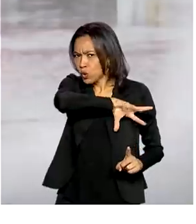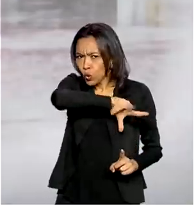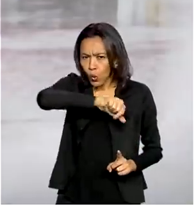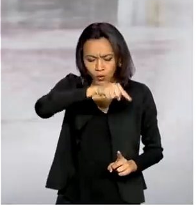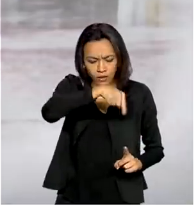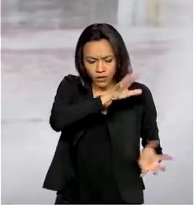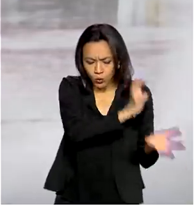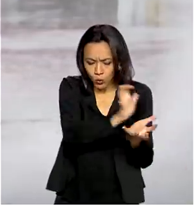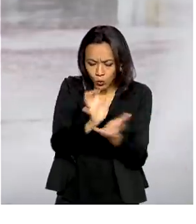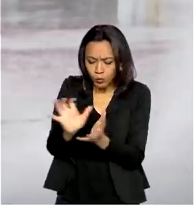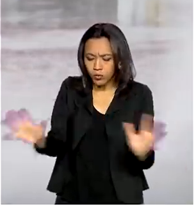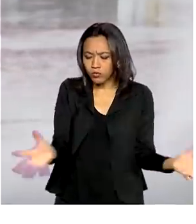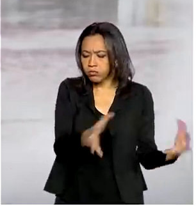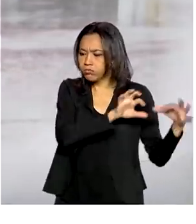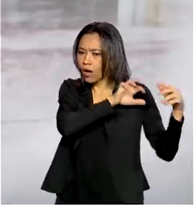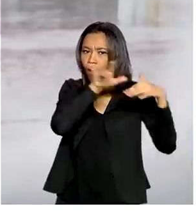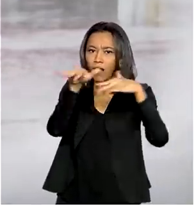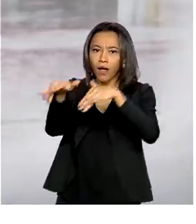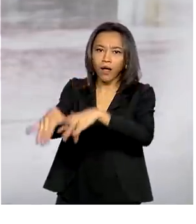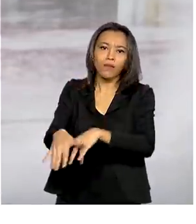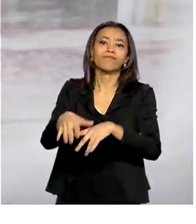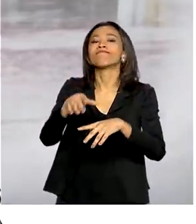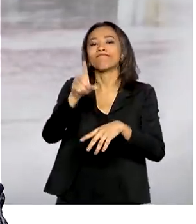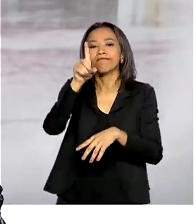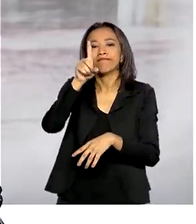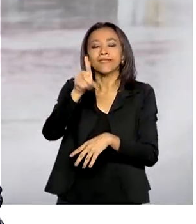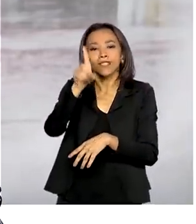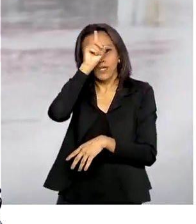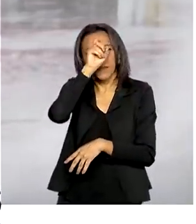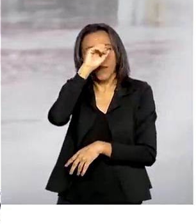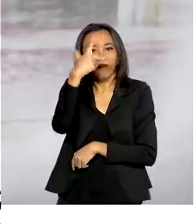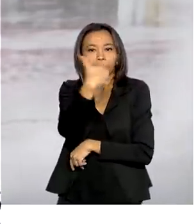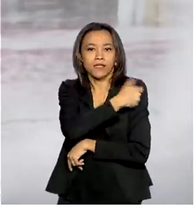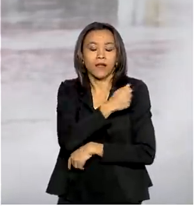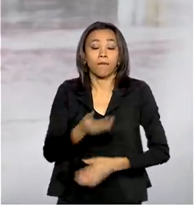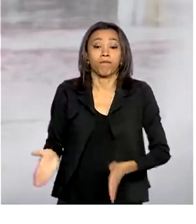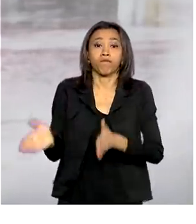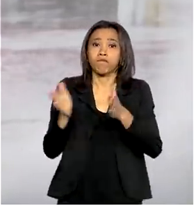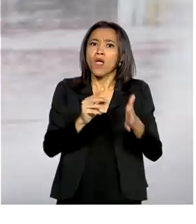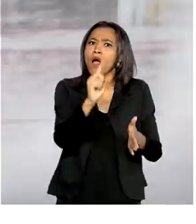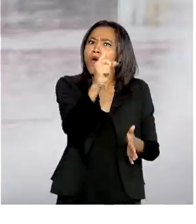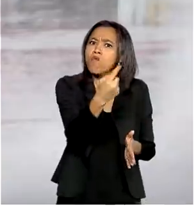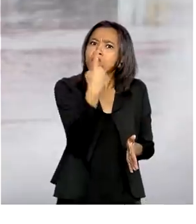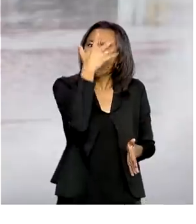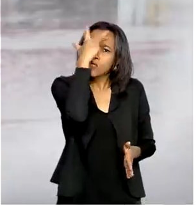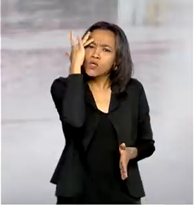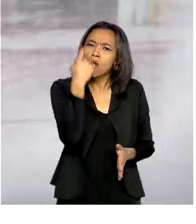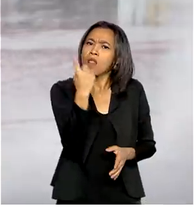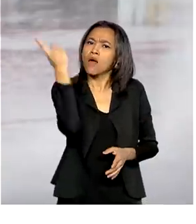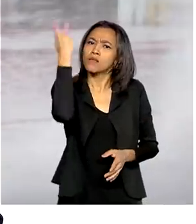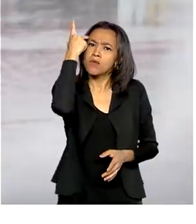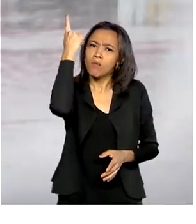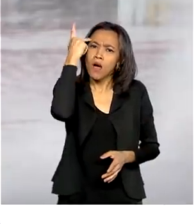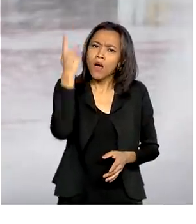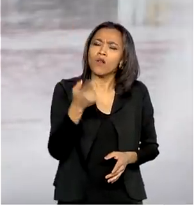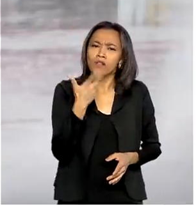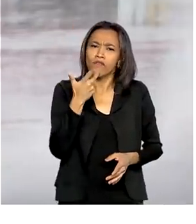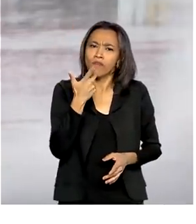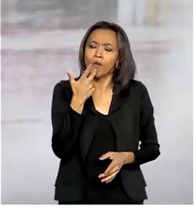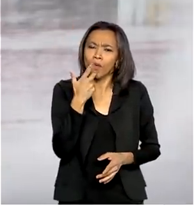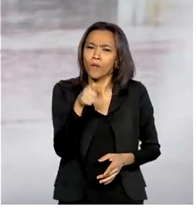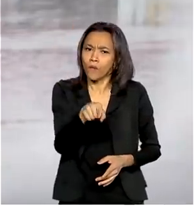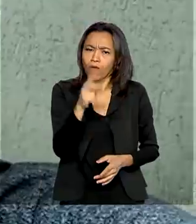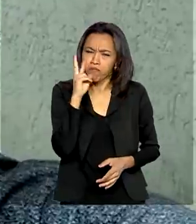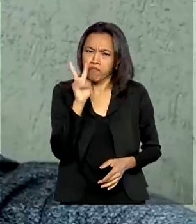vão poder se vacinar. E olha, a gente recebeu um depoimento de um caminhoneiro lá de São Paulo. É o Márcio Costa. Vamos ver.